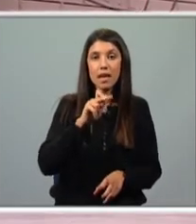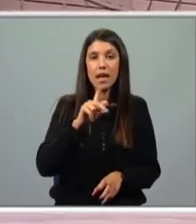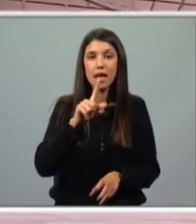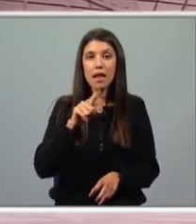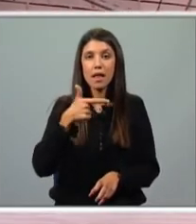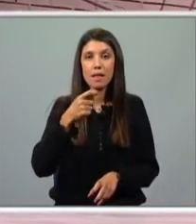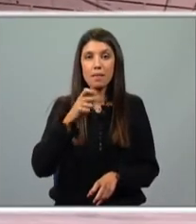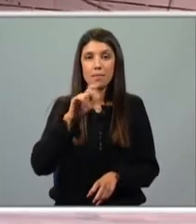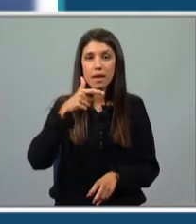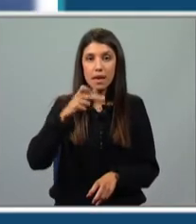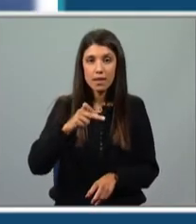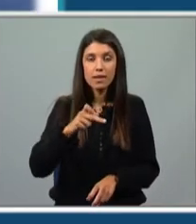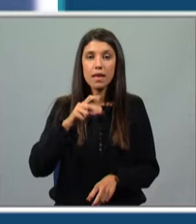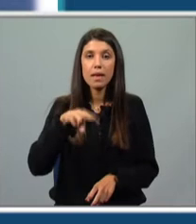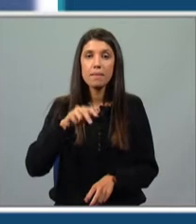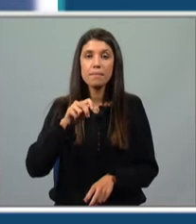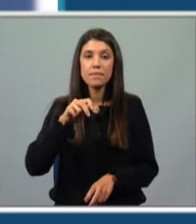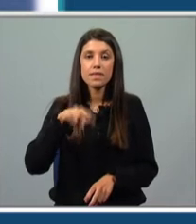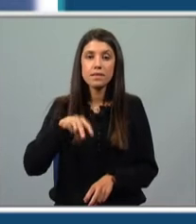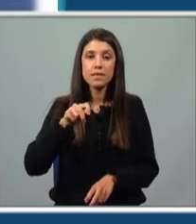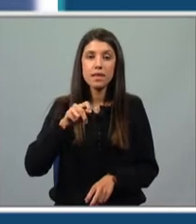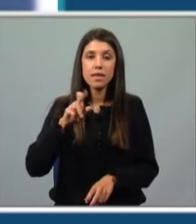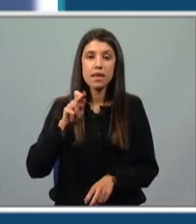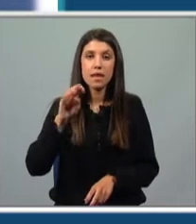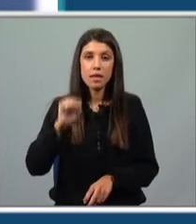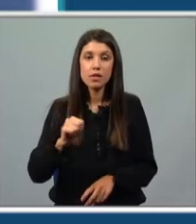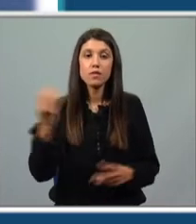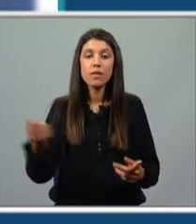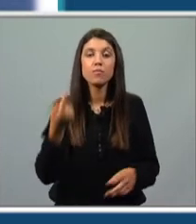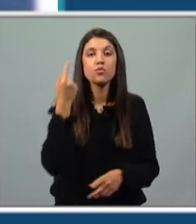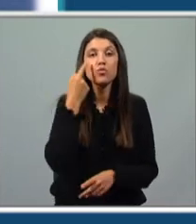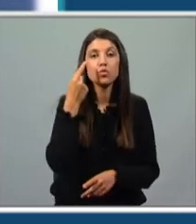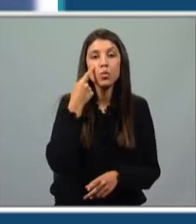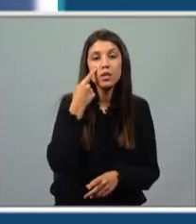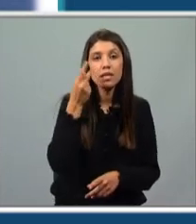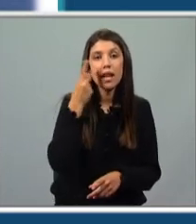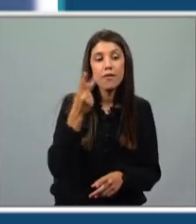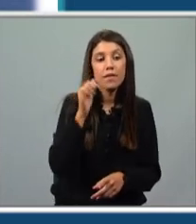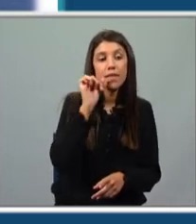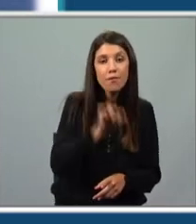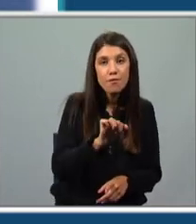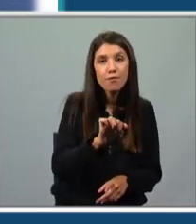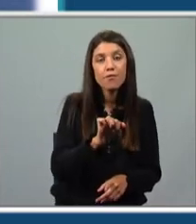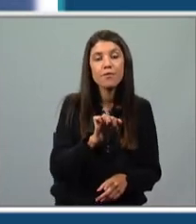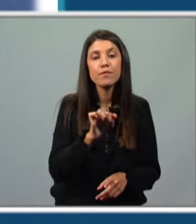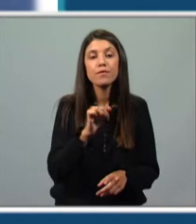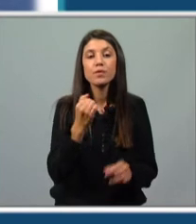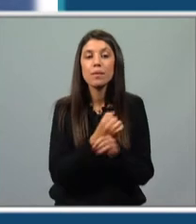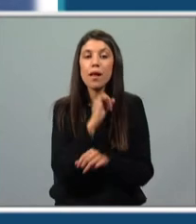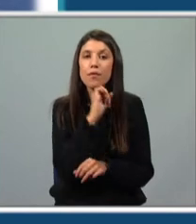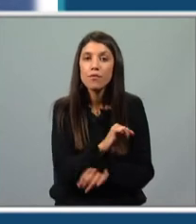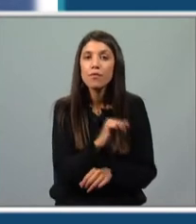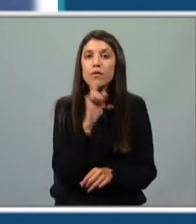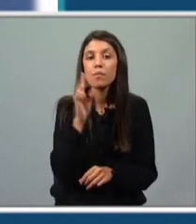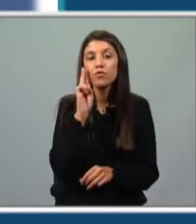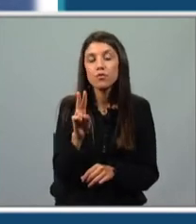obra, à beira do lago dos encantos. Vamos conhecer a vida e a obra desta autora, desta escritora. Vamos apresentar a